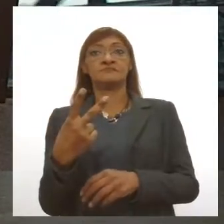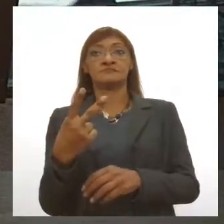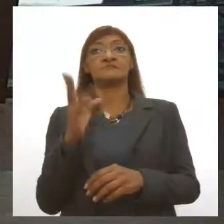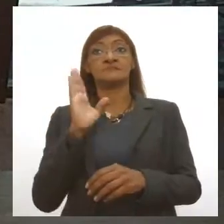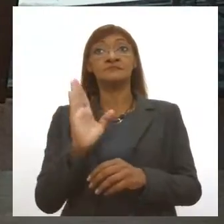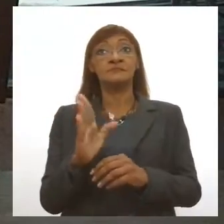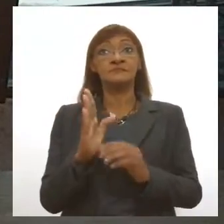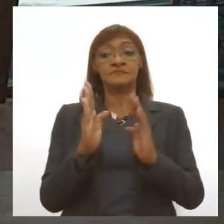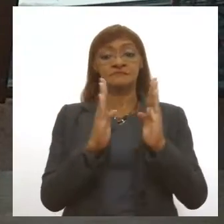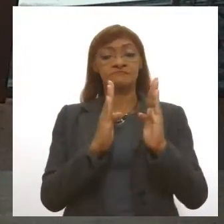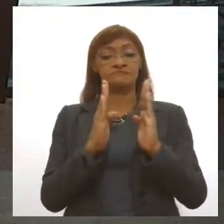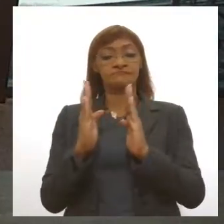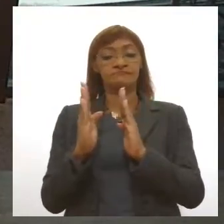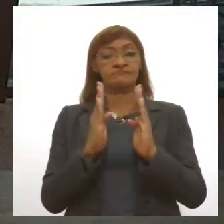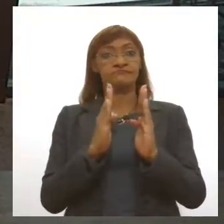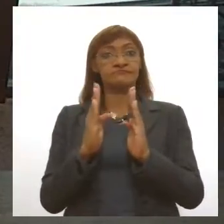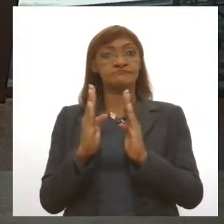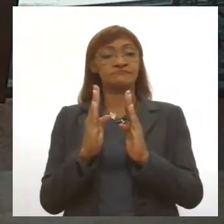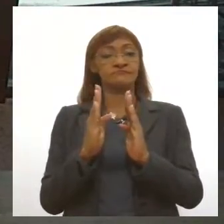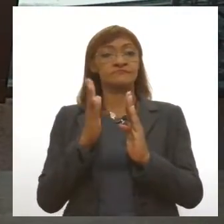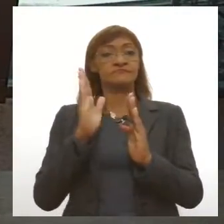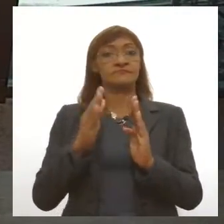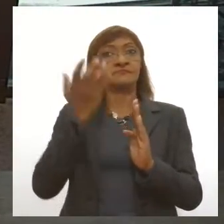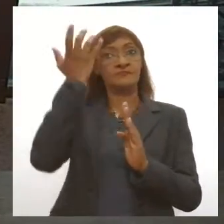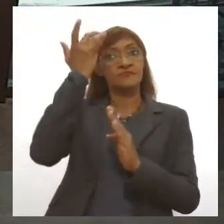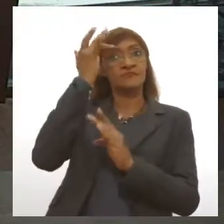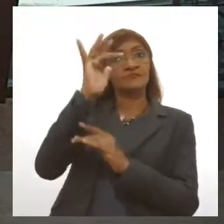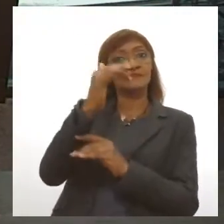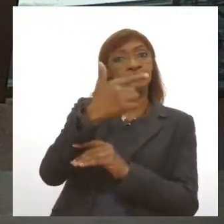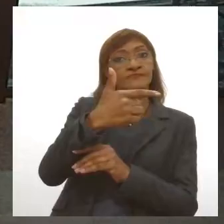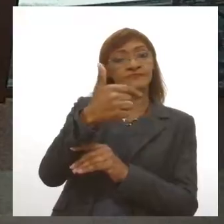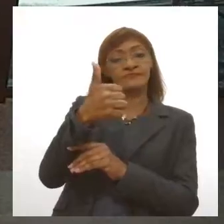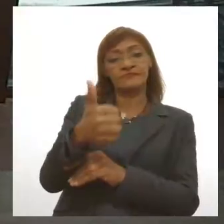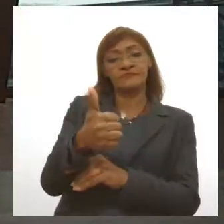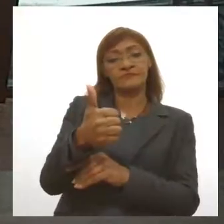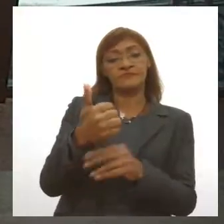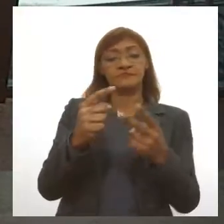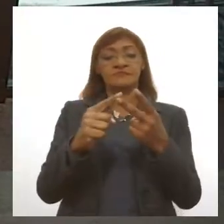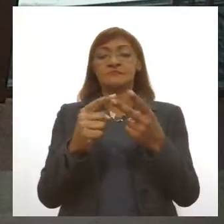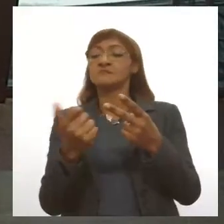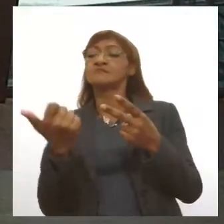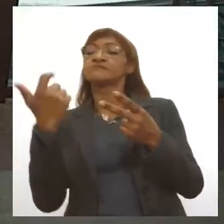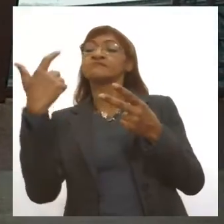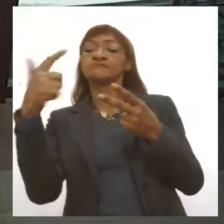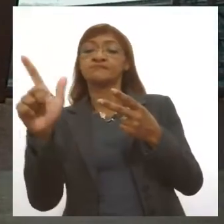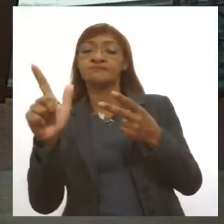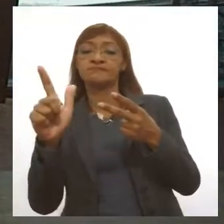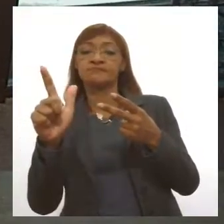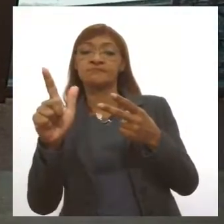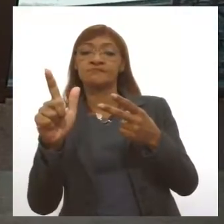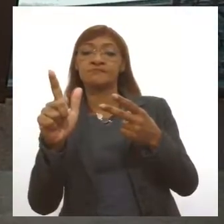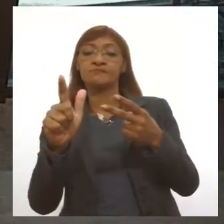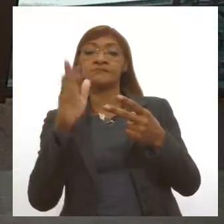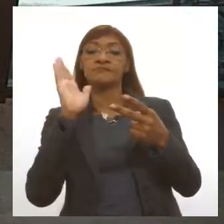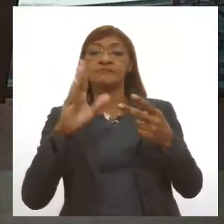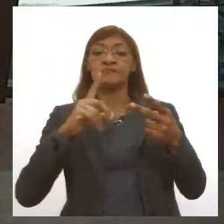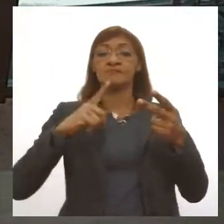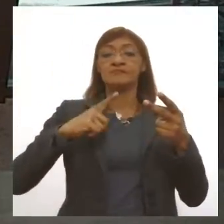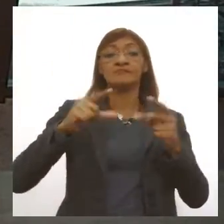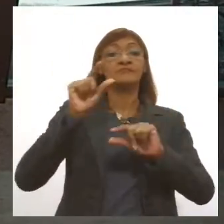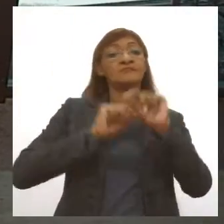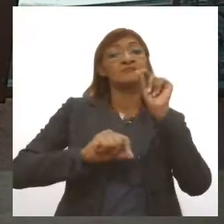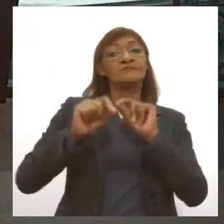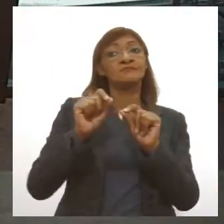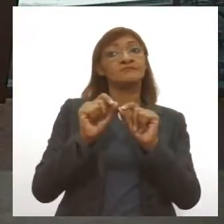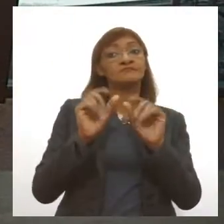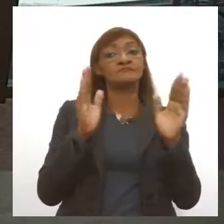aqui em Sergipe, estão estabelecendo cerca de 21 dias. Da outra vacina, da AstraZeneca, existe um tempo de uma para